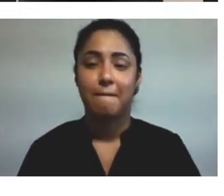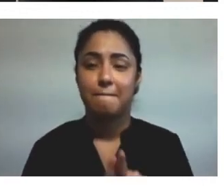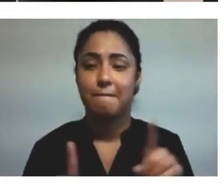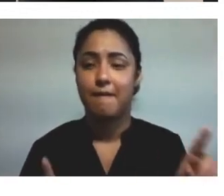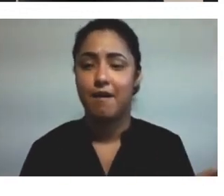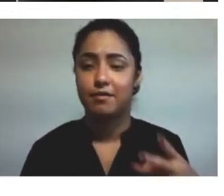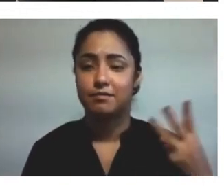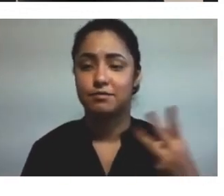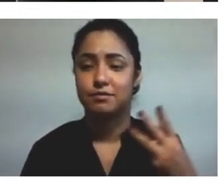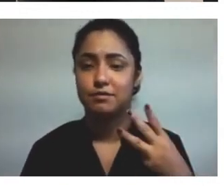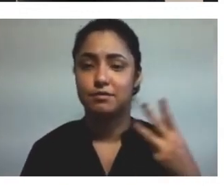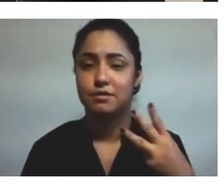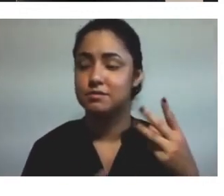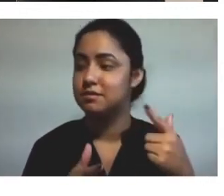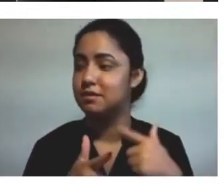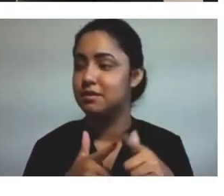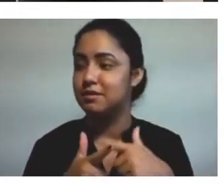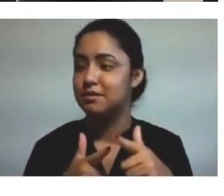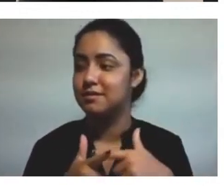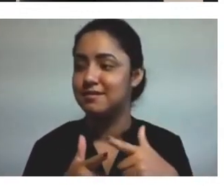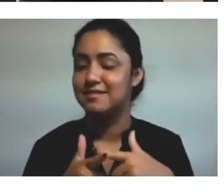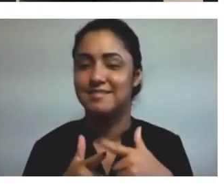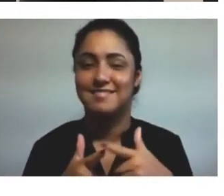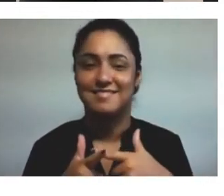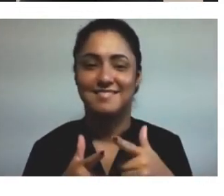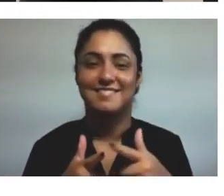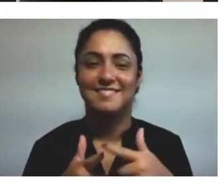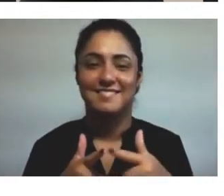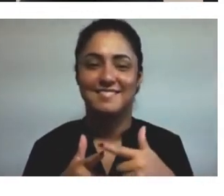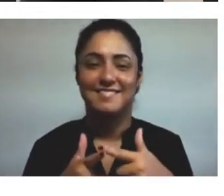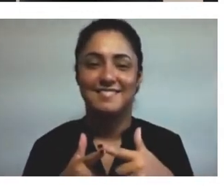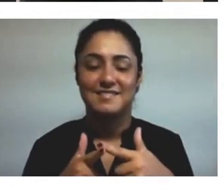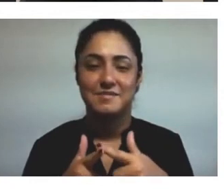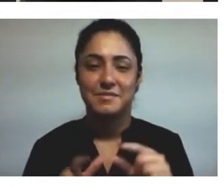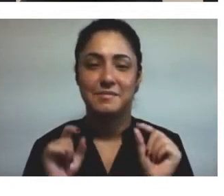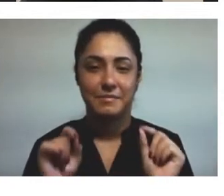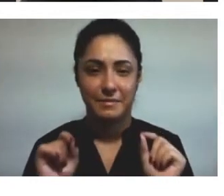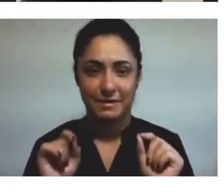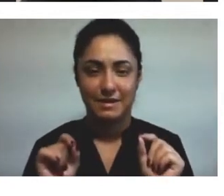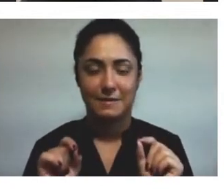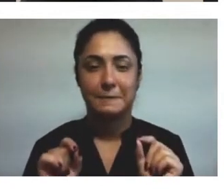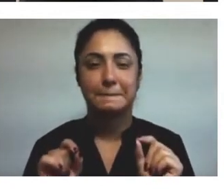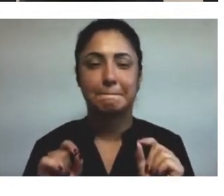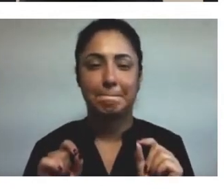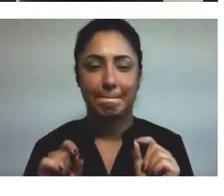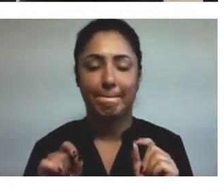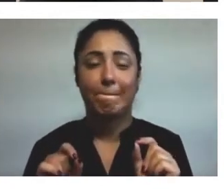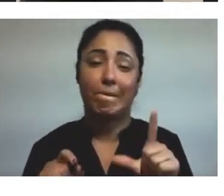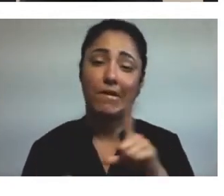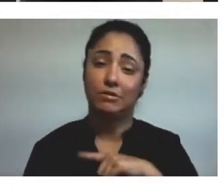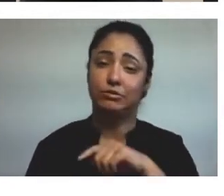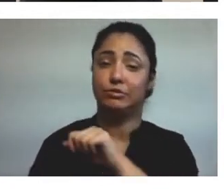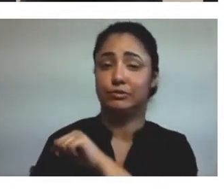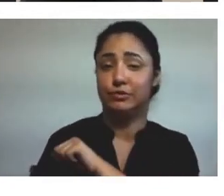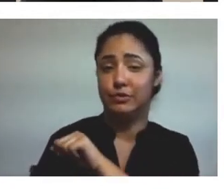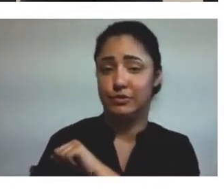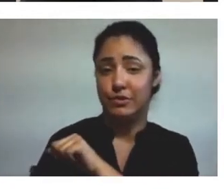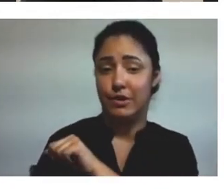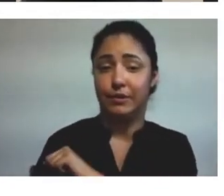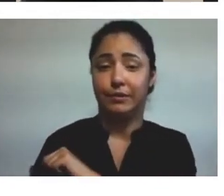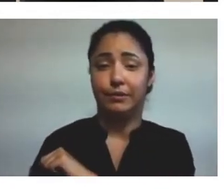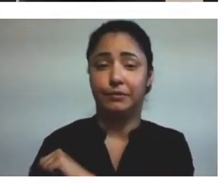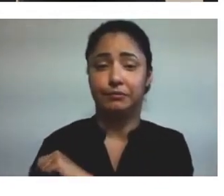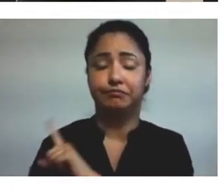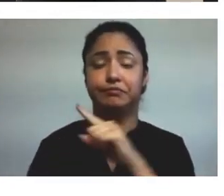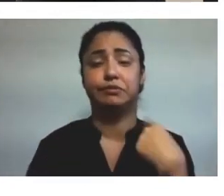a baixa assiduidade da biblioteca por parte dos alunos. Era um problema, assim, que a gente enfrentava